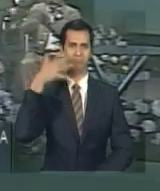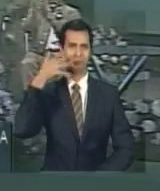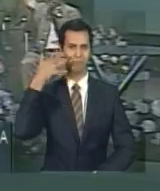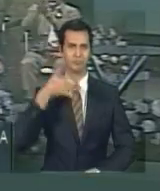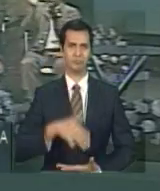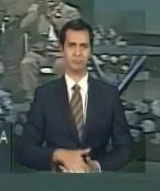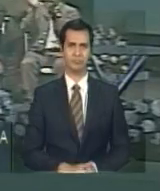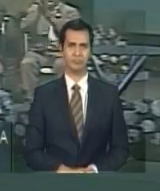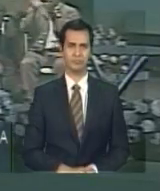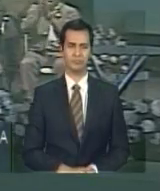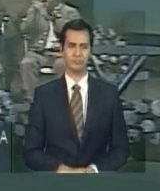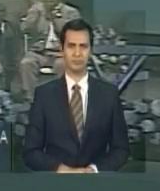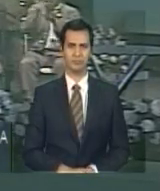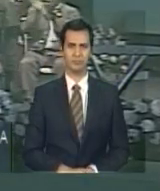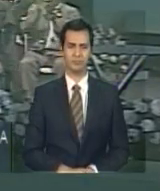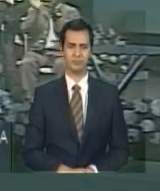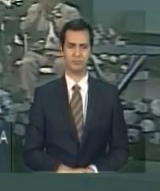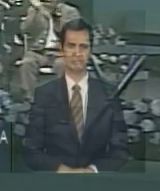Aplausos